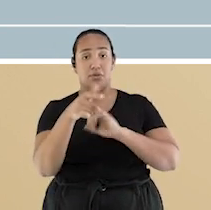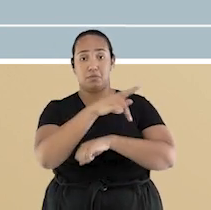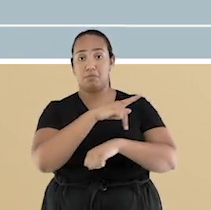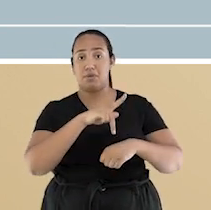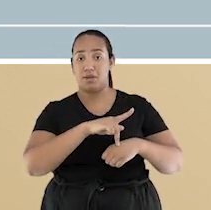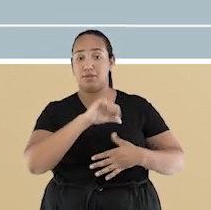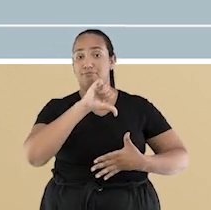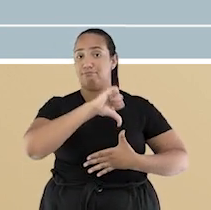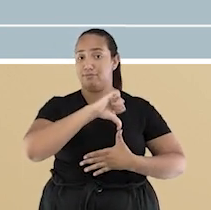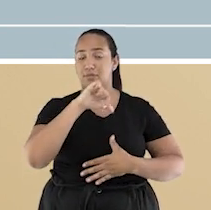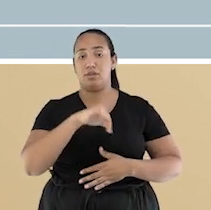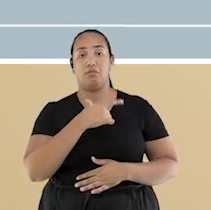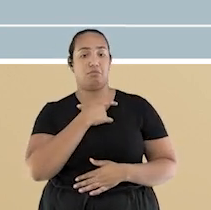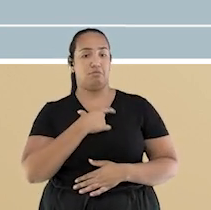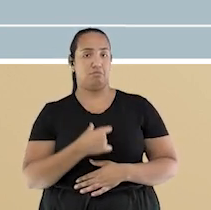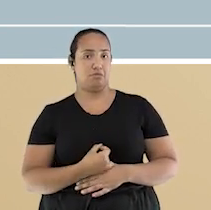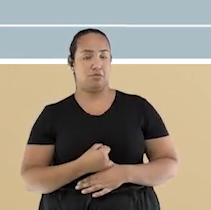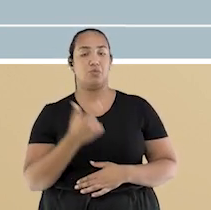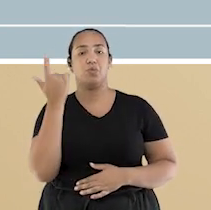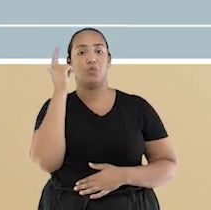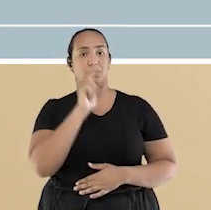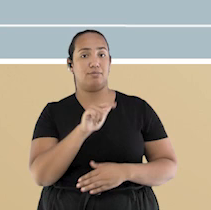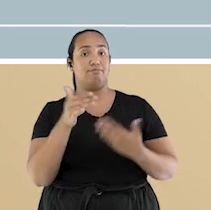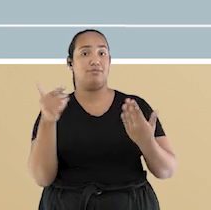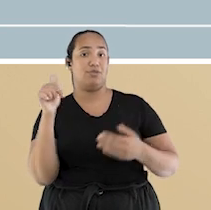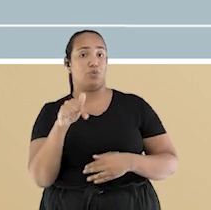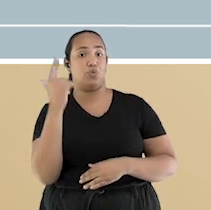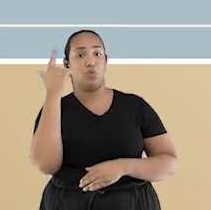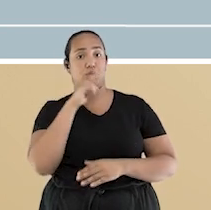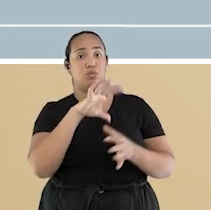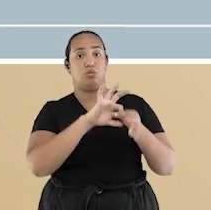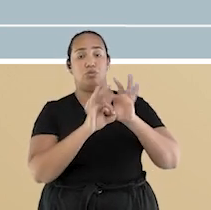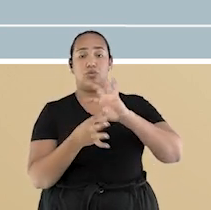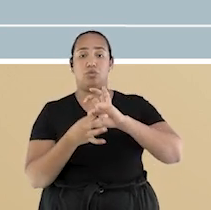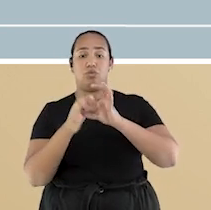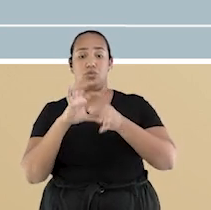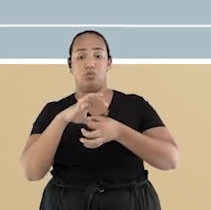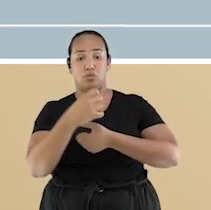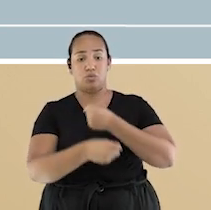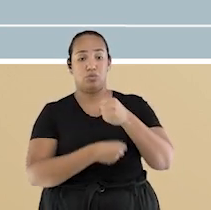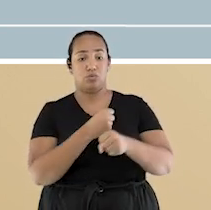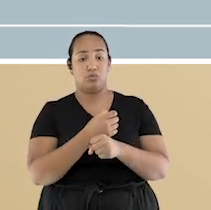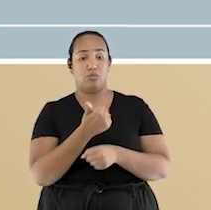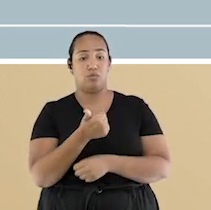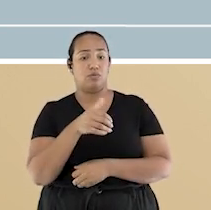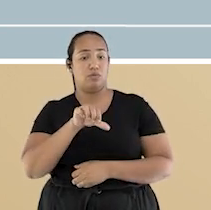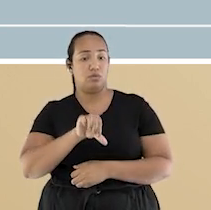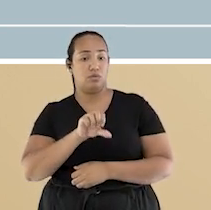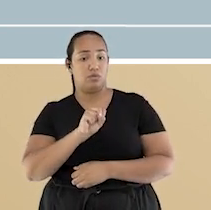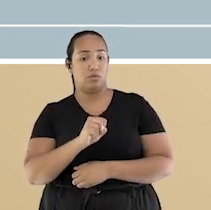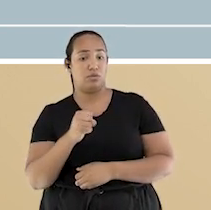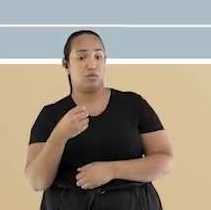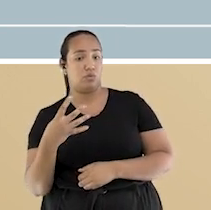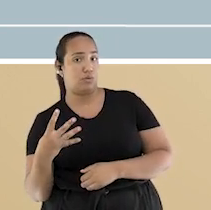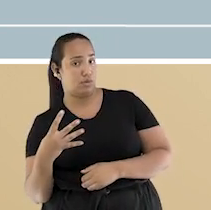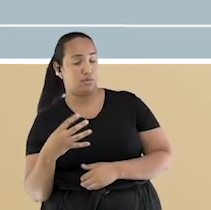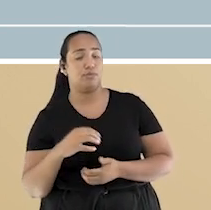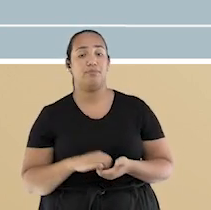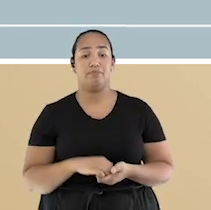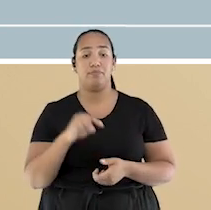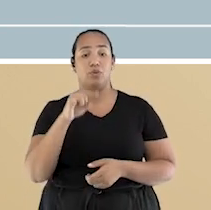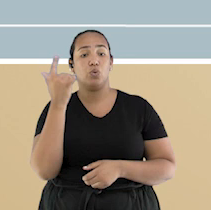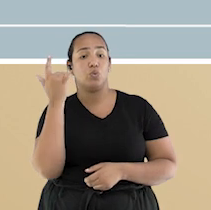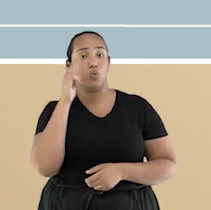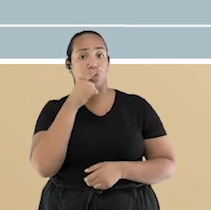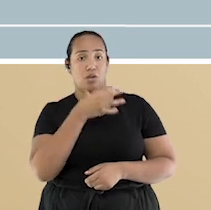vôlei. O feito foi obtido nos Jogos Olímpicos de Los Angeles em 1984, quando os brasileiros